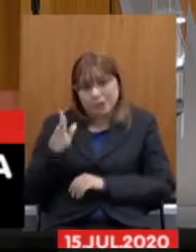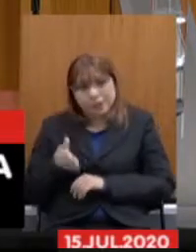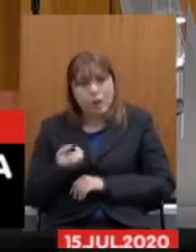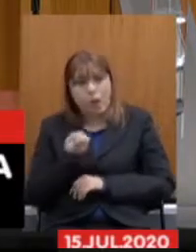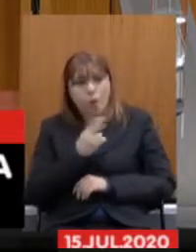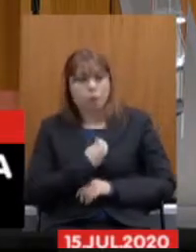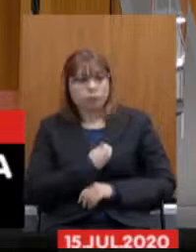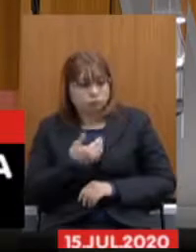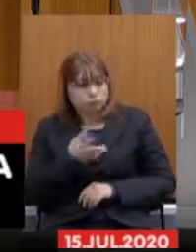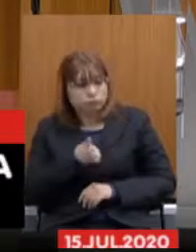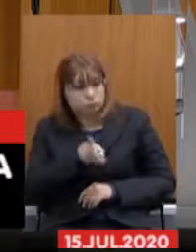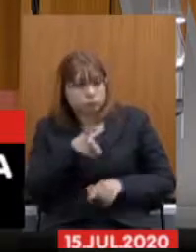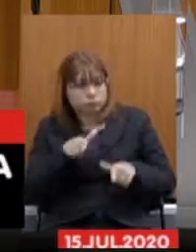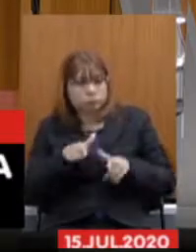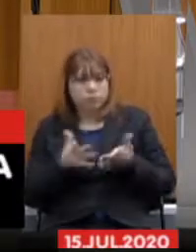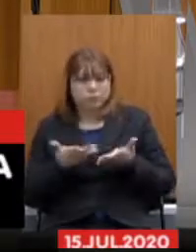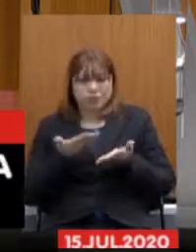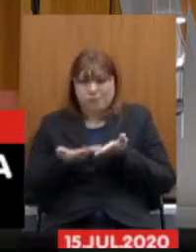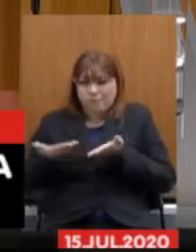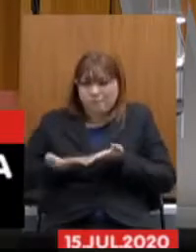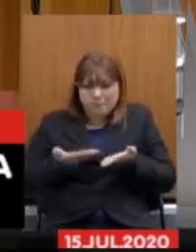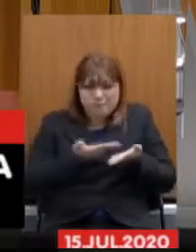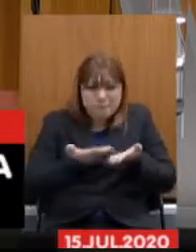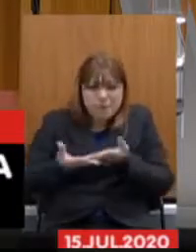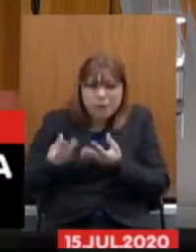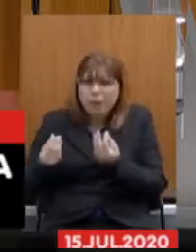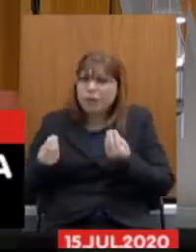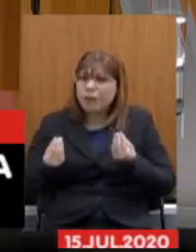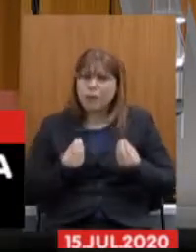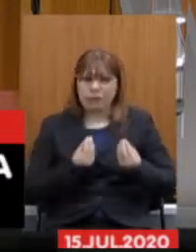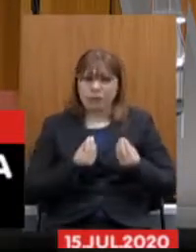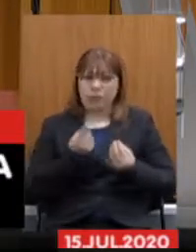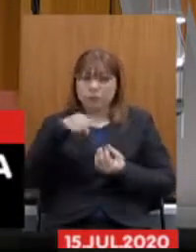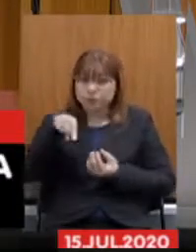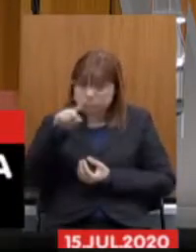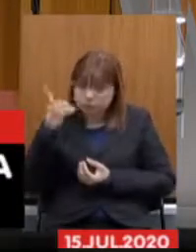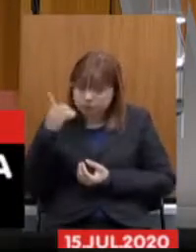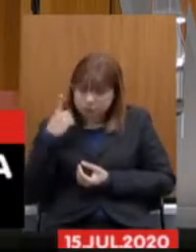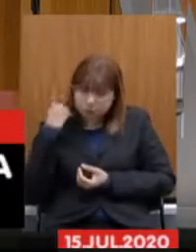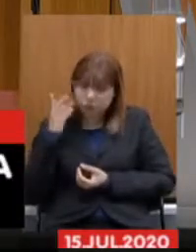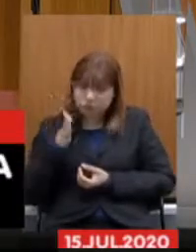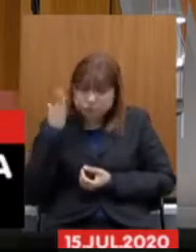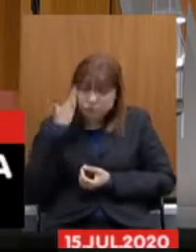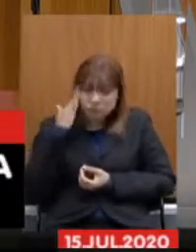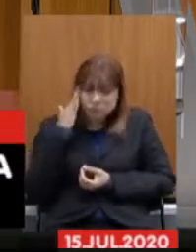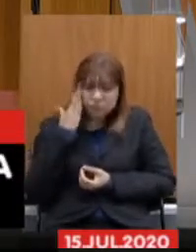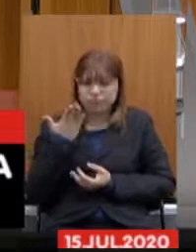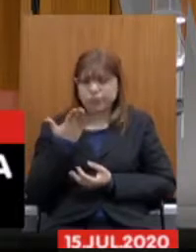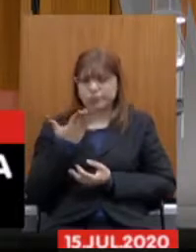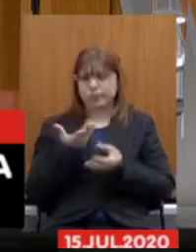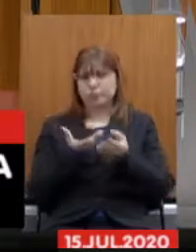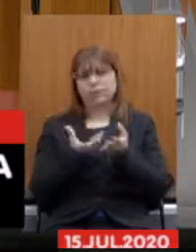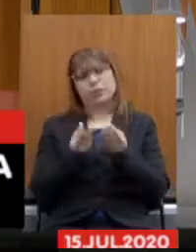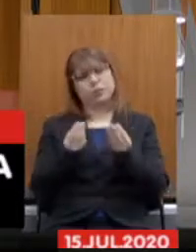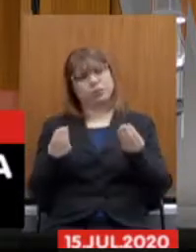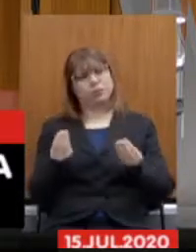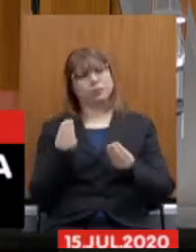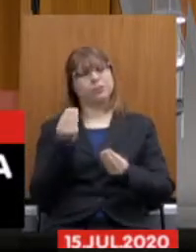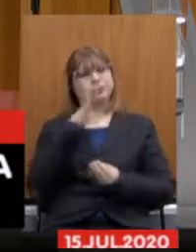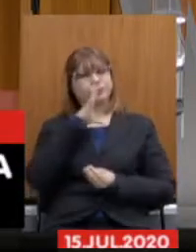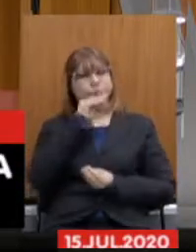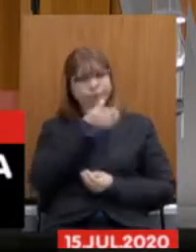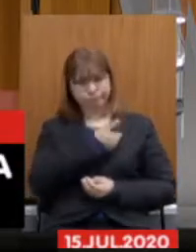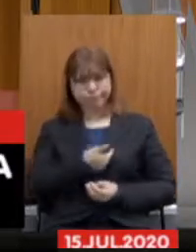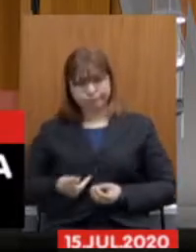significativas os deputados por exemplo conhece a situação real de servidores que estão